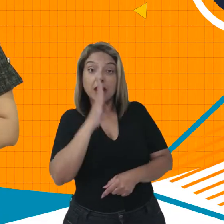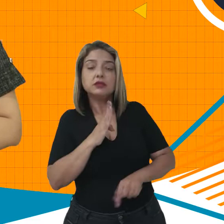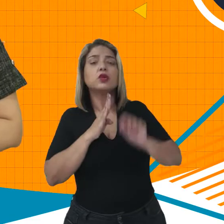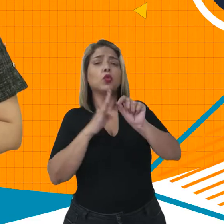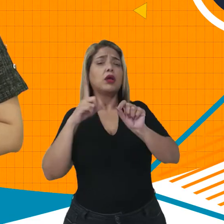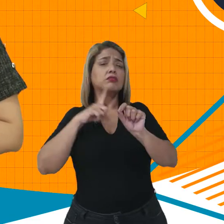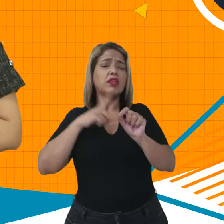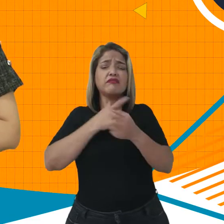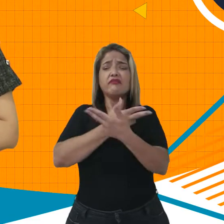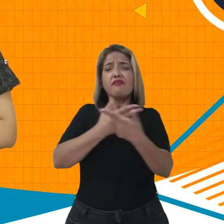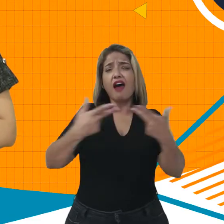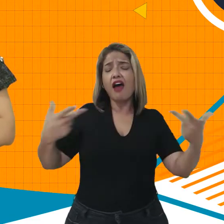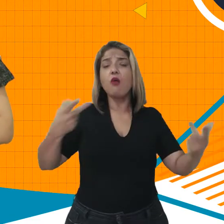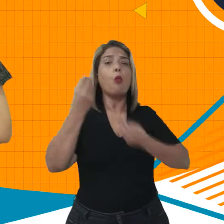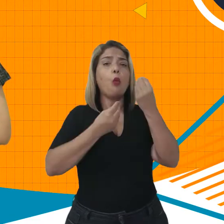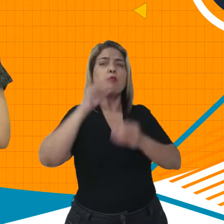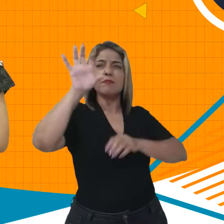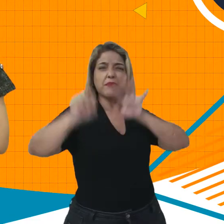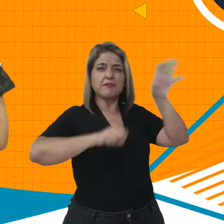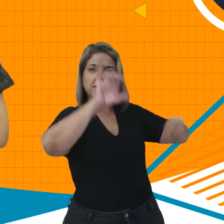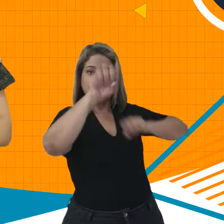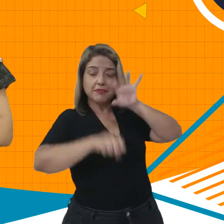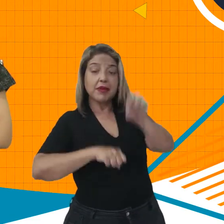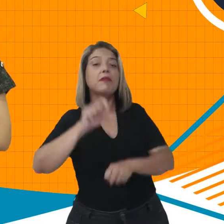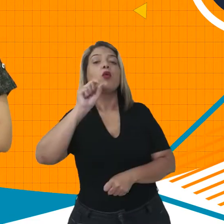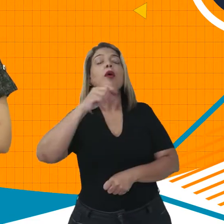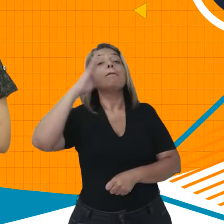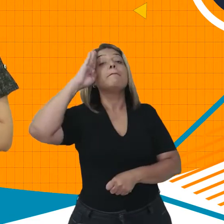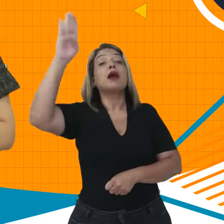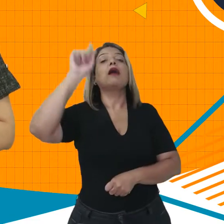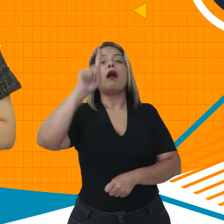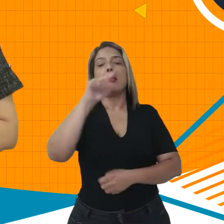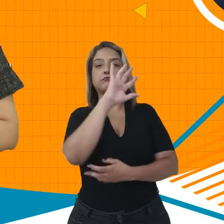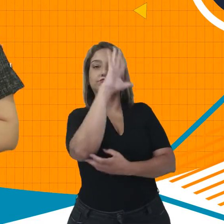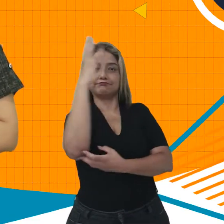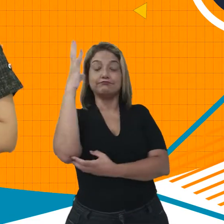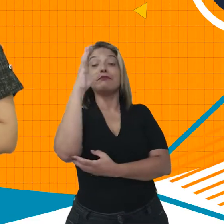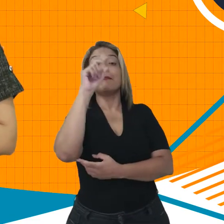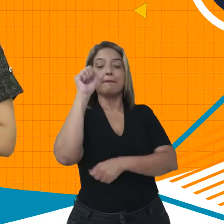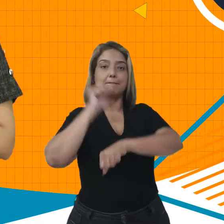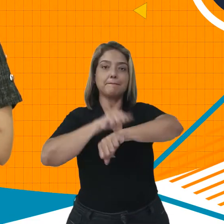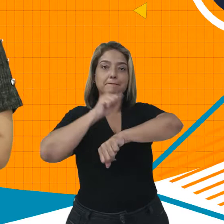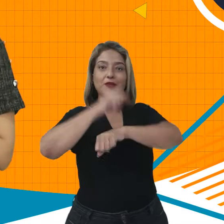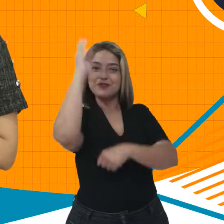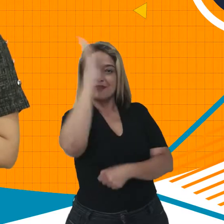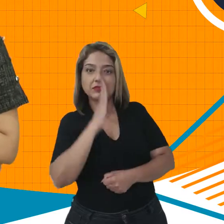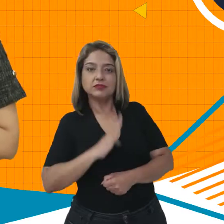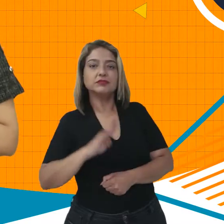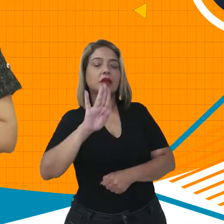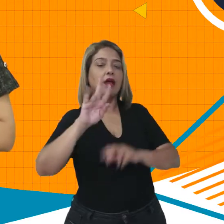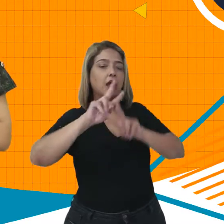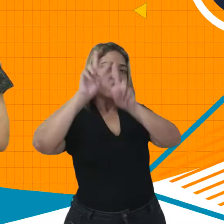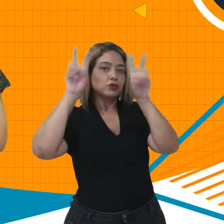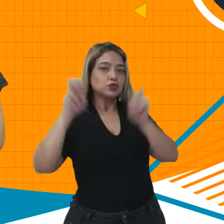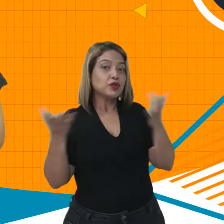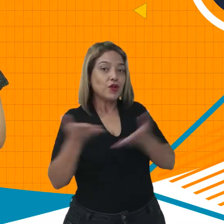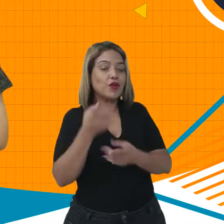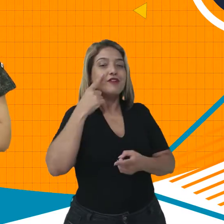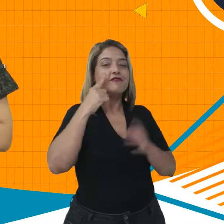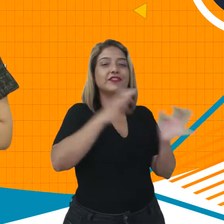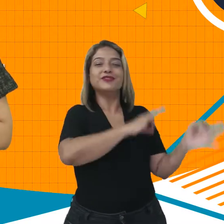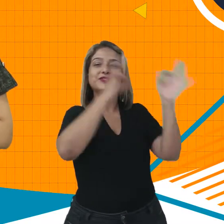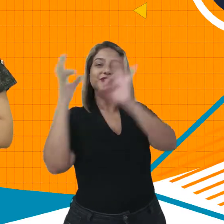recursos. Um dos mais utilizados na exploração foi o pau-brasil. E sobre este assunto,